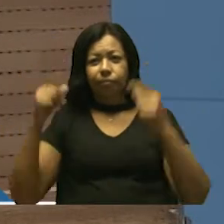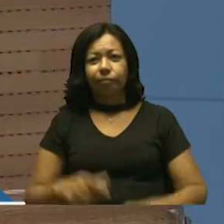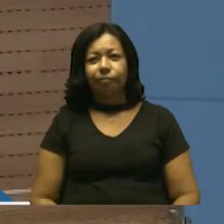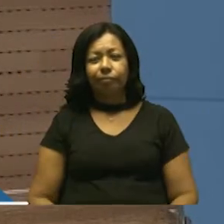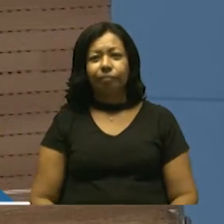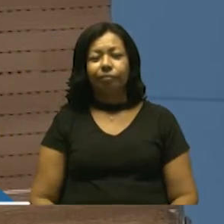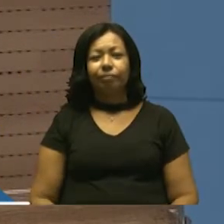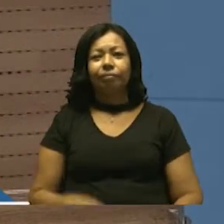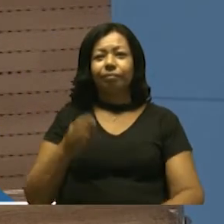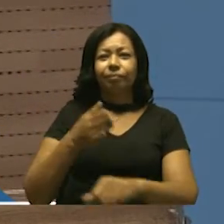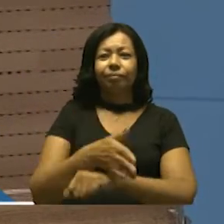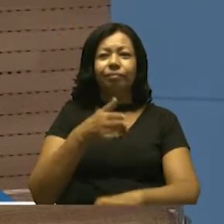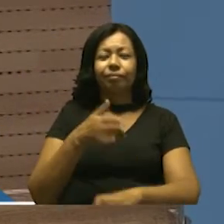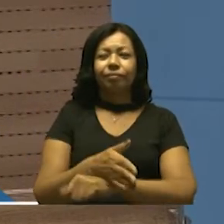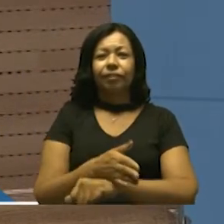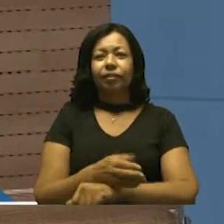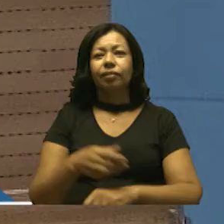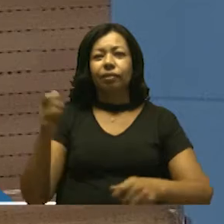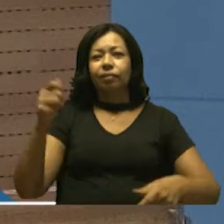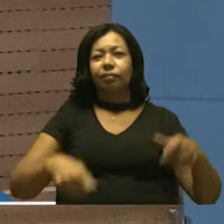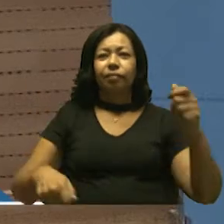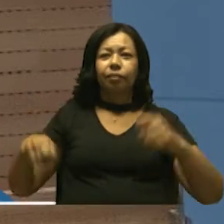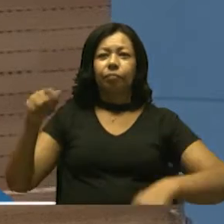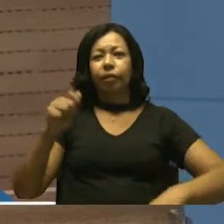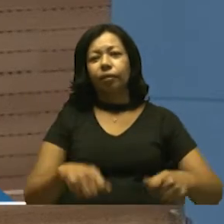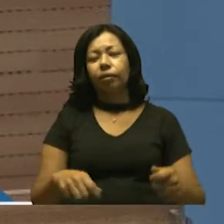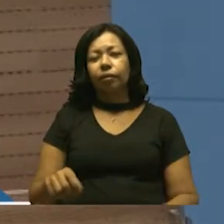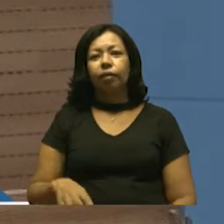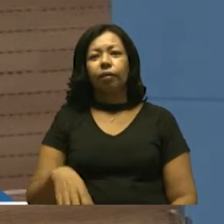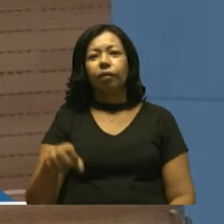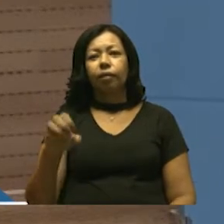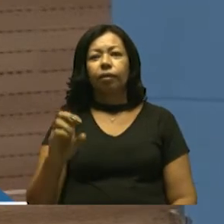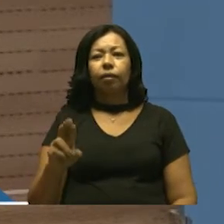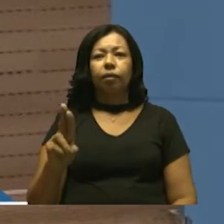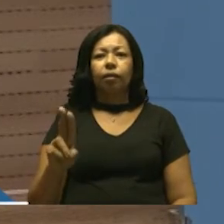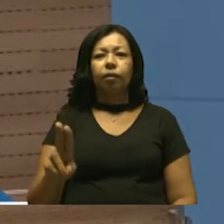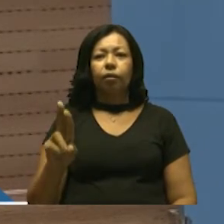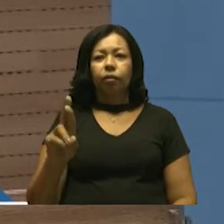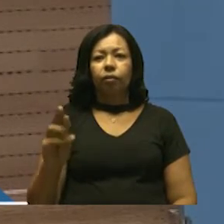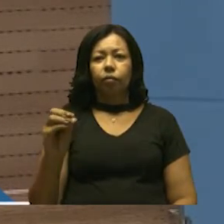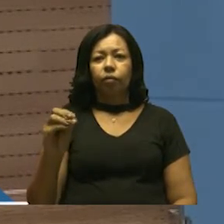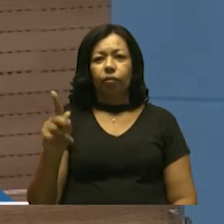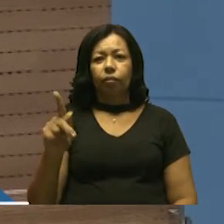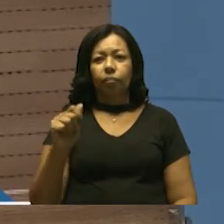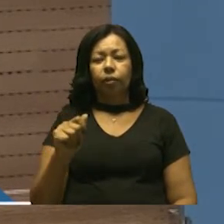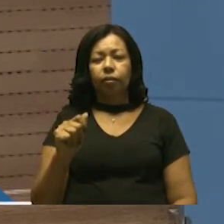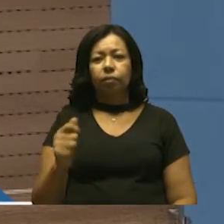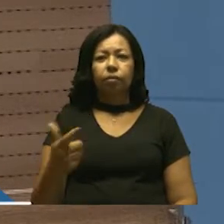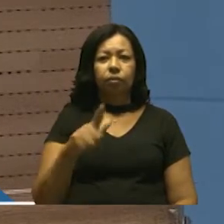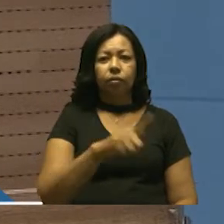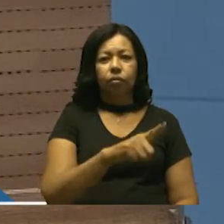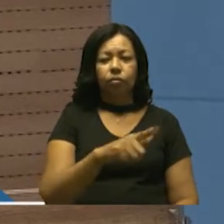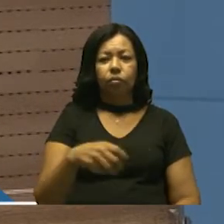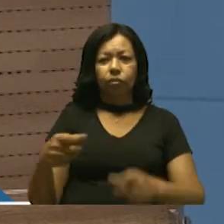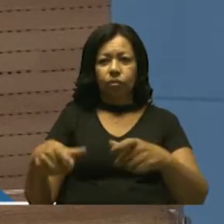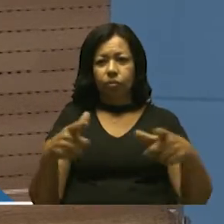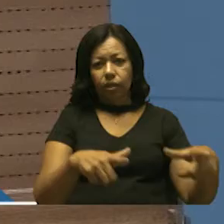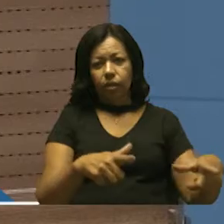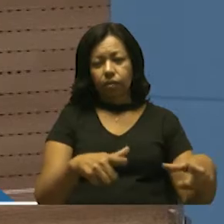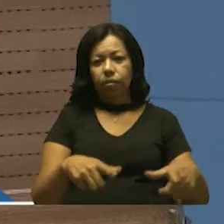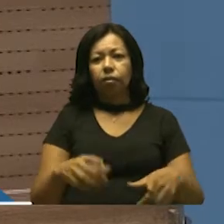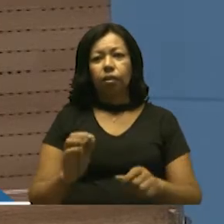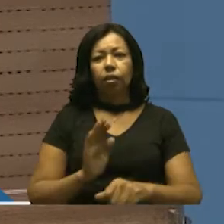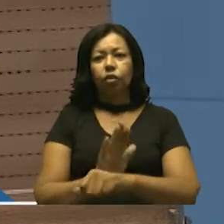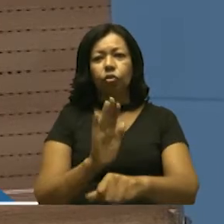parte de grandes bandas na Europa, na Suíça, e a contrapartida municipal é muito